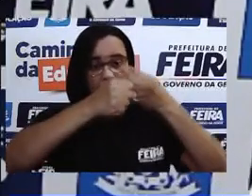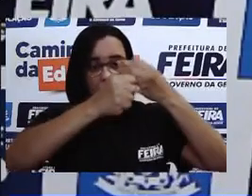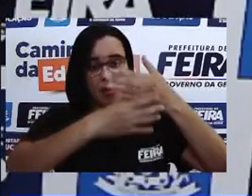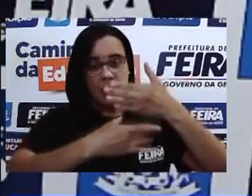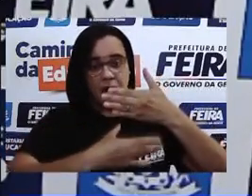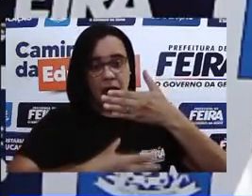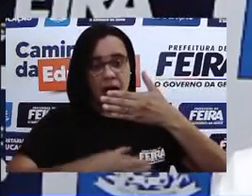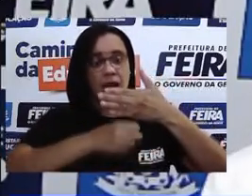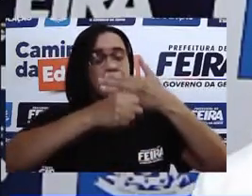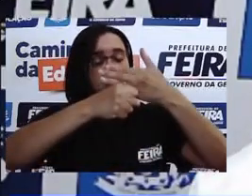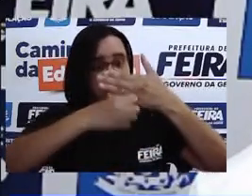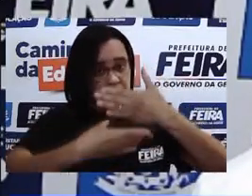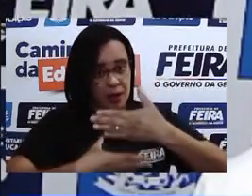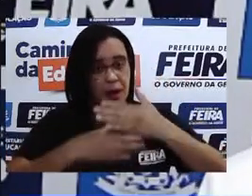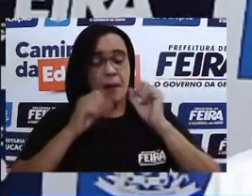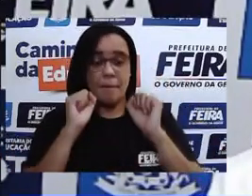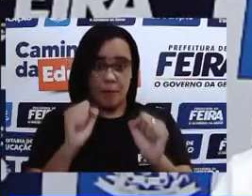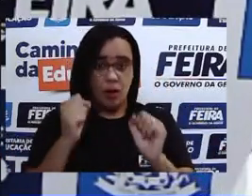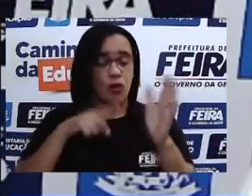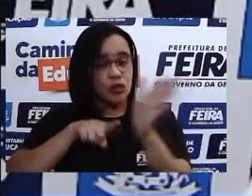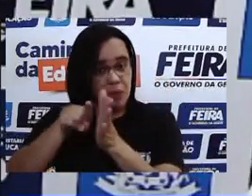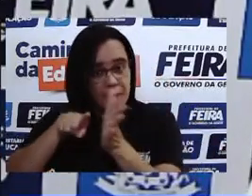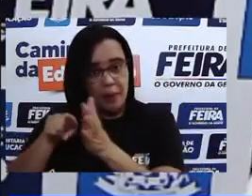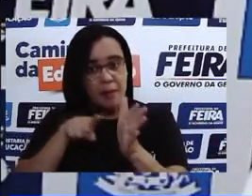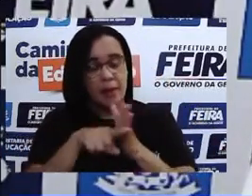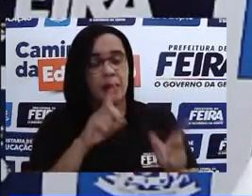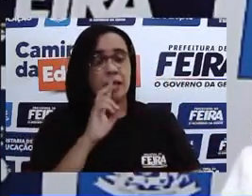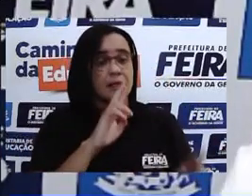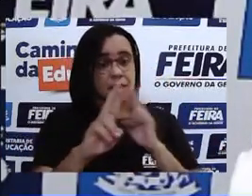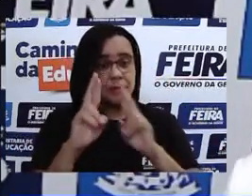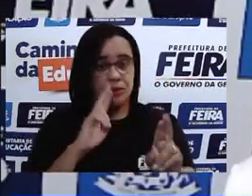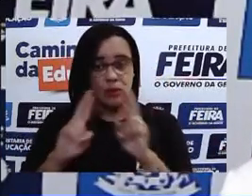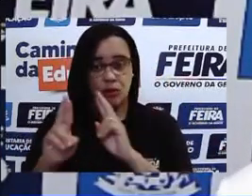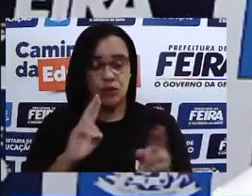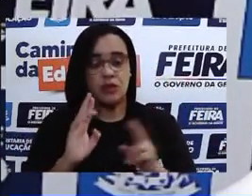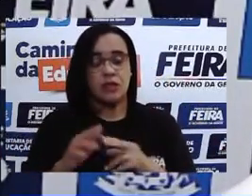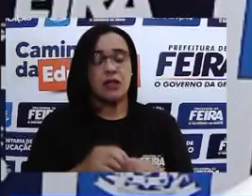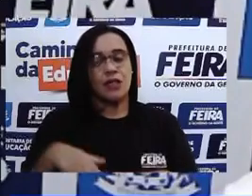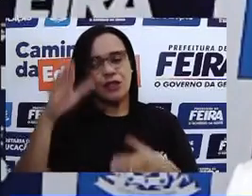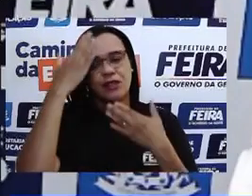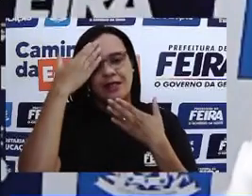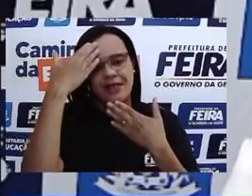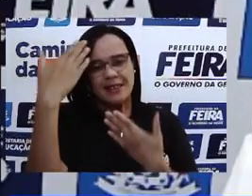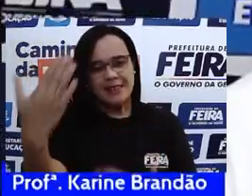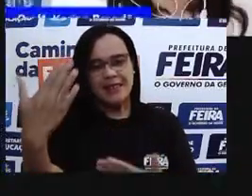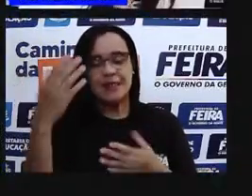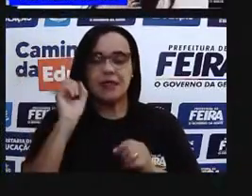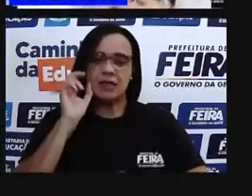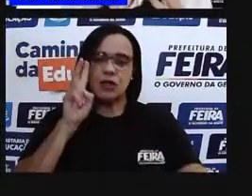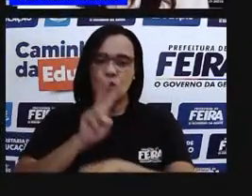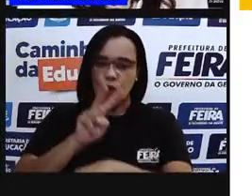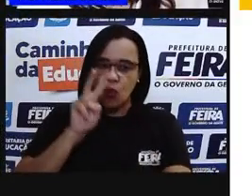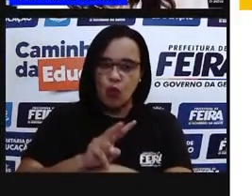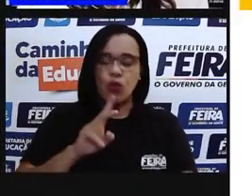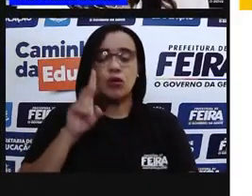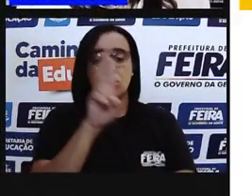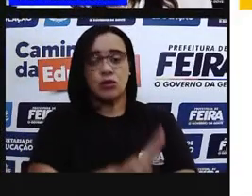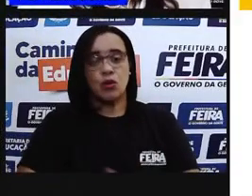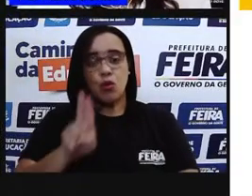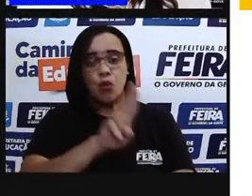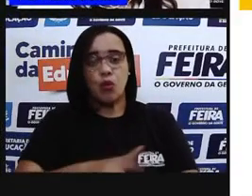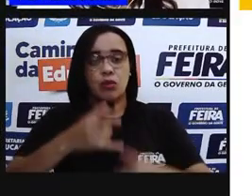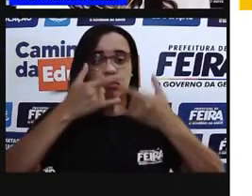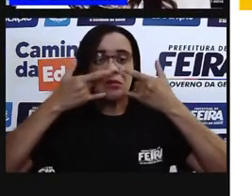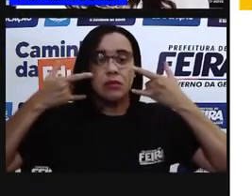de vocês, que eu vou tentando responder, certo? E eu só agradeço, se cuidem, usem máscara.